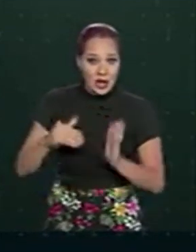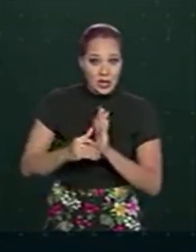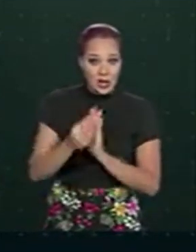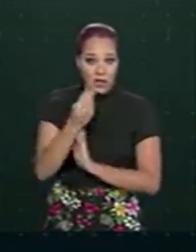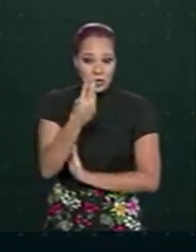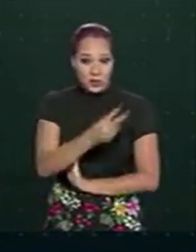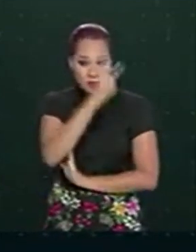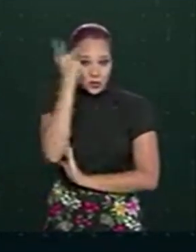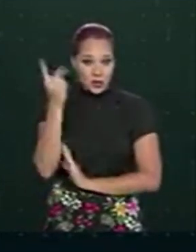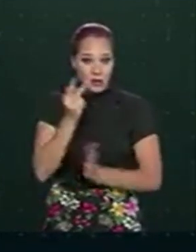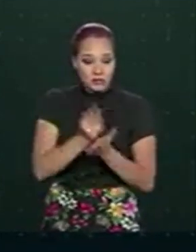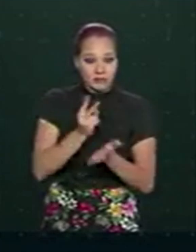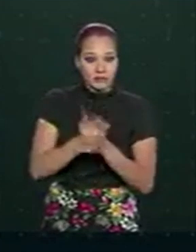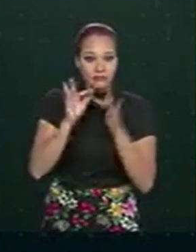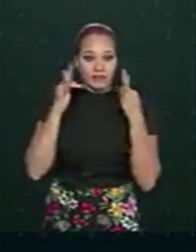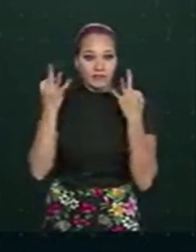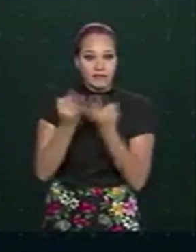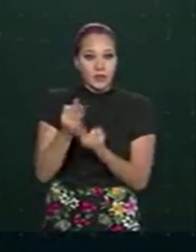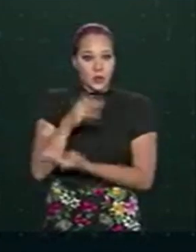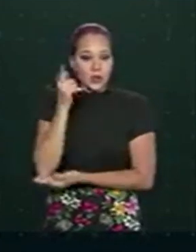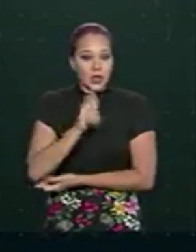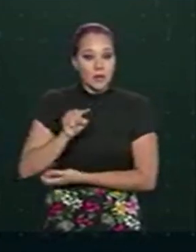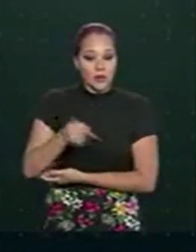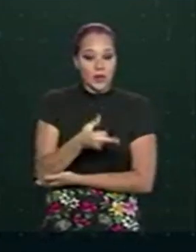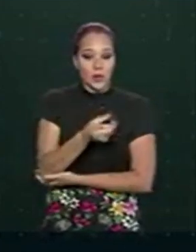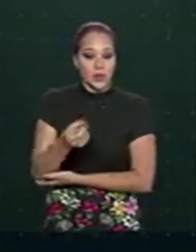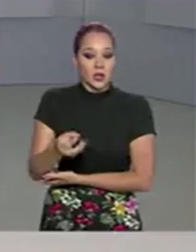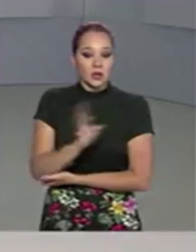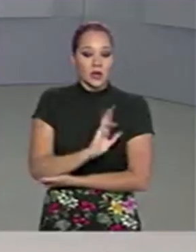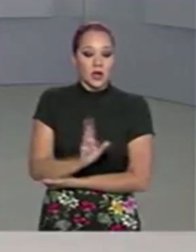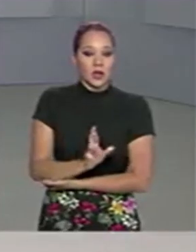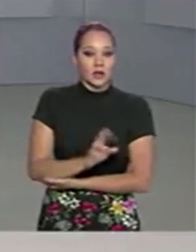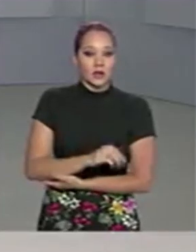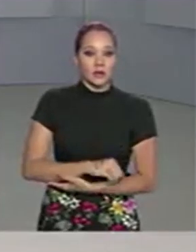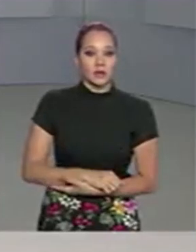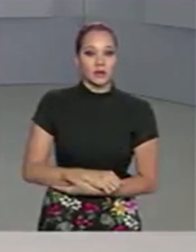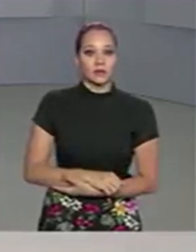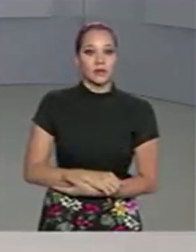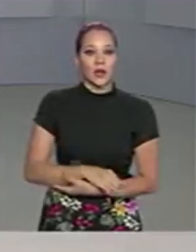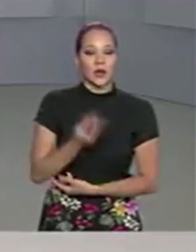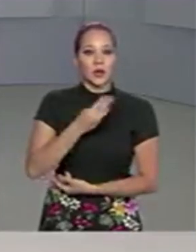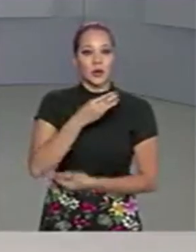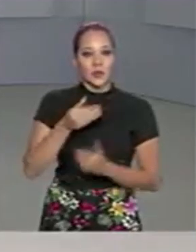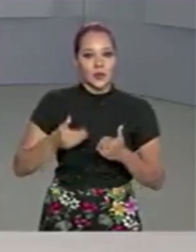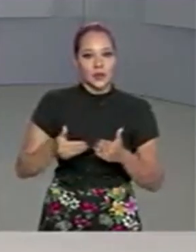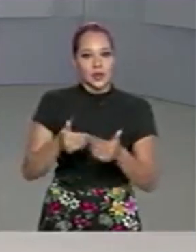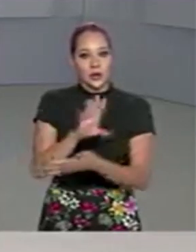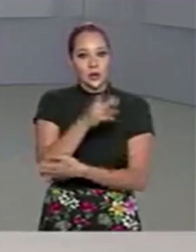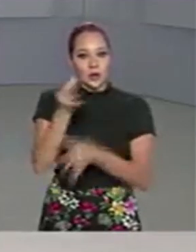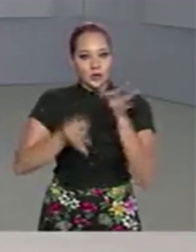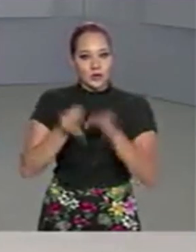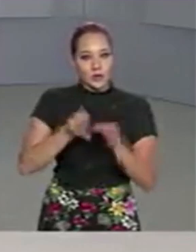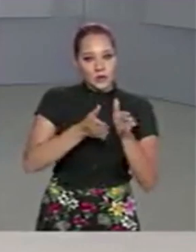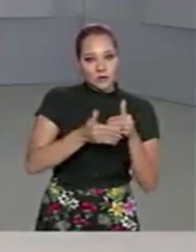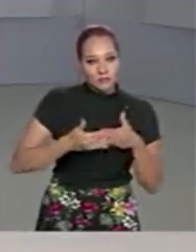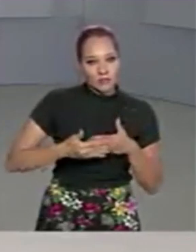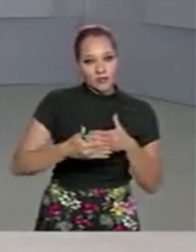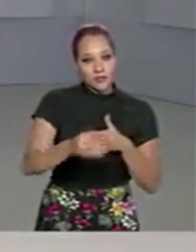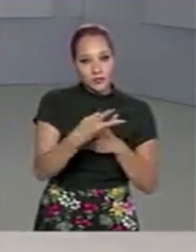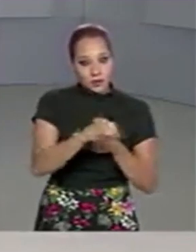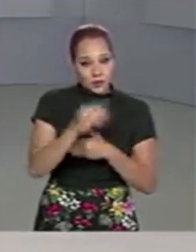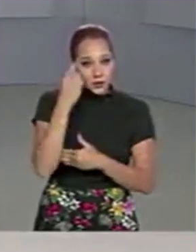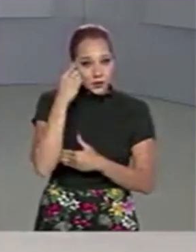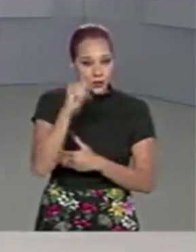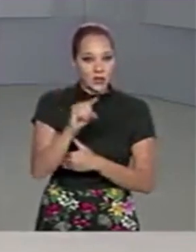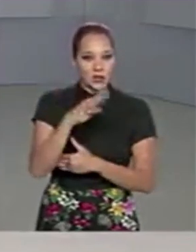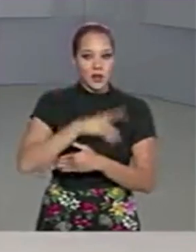membros da mesma família, chegando a 1.200 reais. E o Ministério da Justiça prorrogou por 30 dias